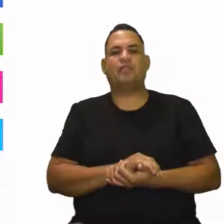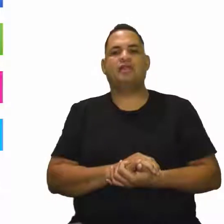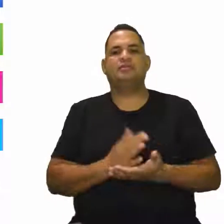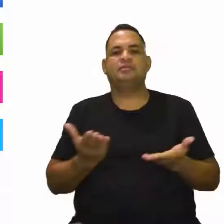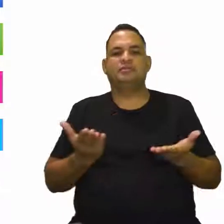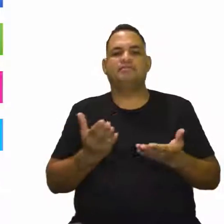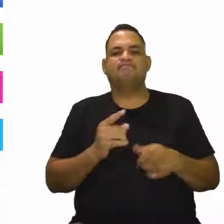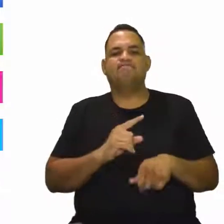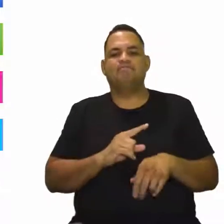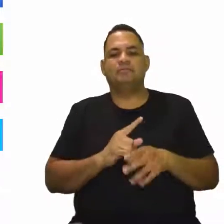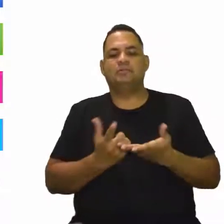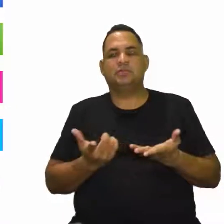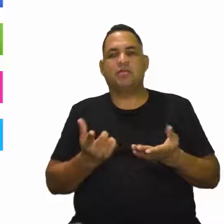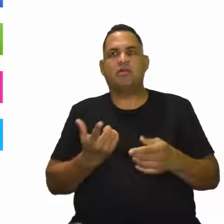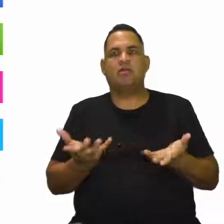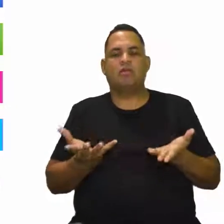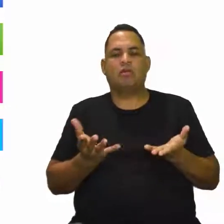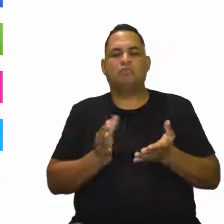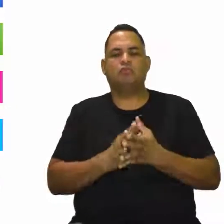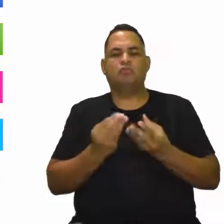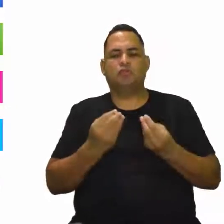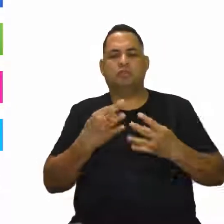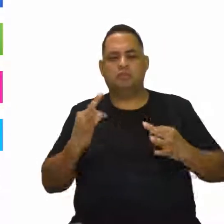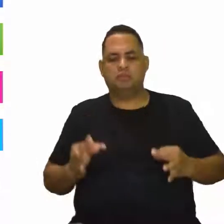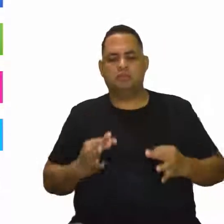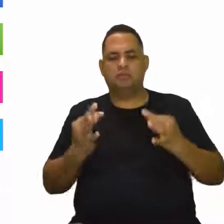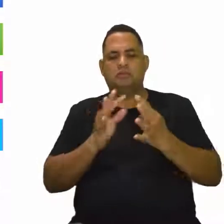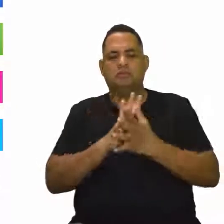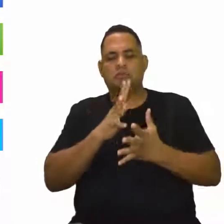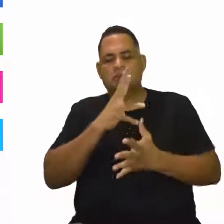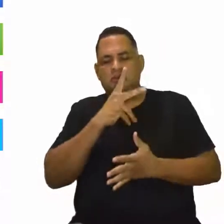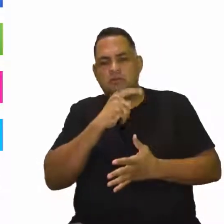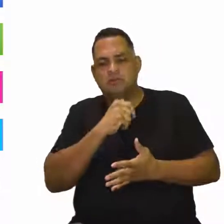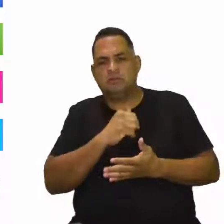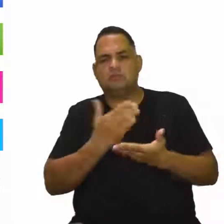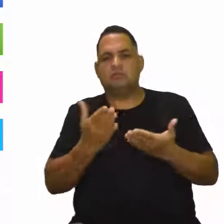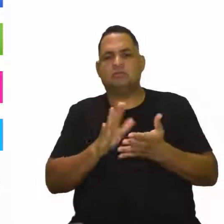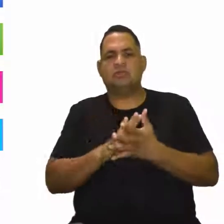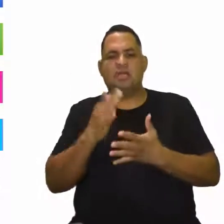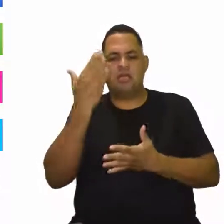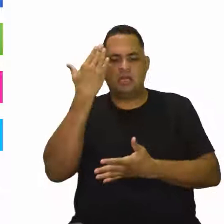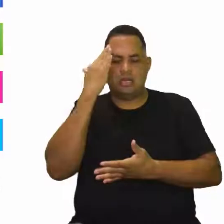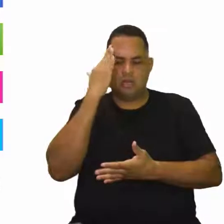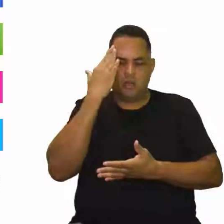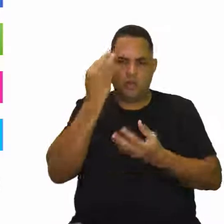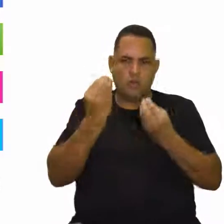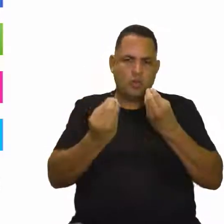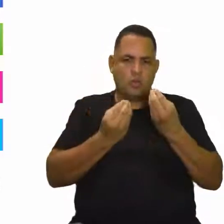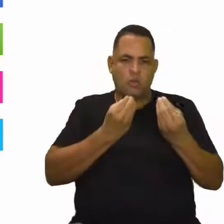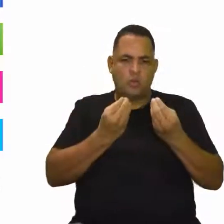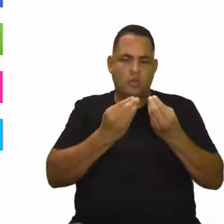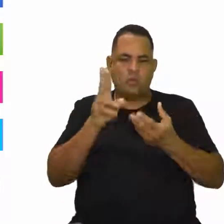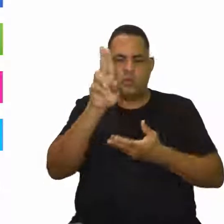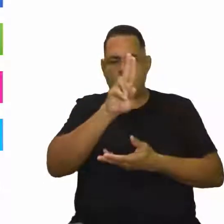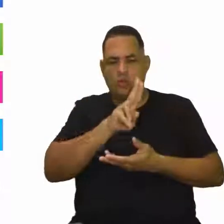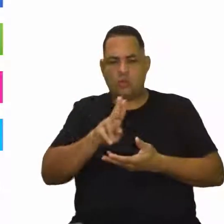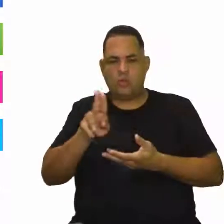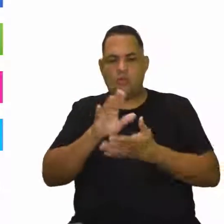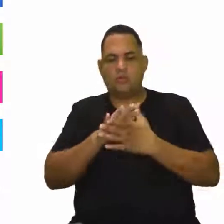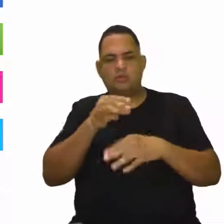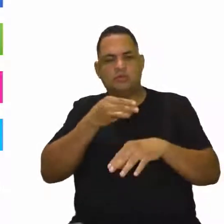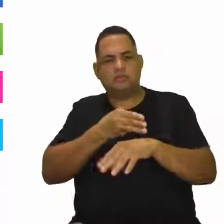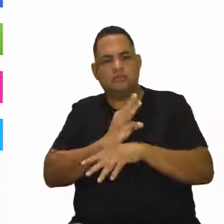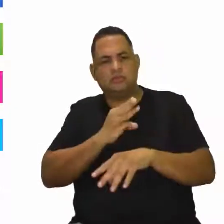aí num momento aí de tecnologia, eles levam um pouquinho mais de tempo para compreender, por exemplo, como utilizar um WhatsApp,